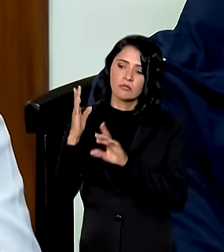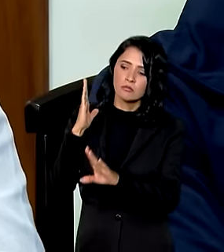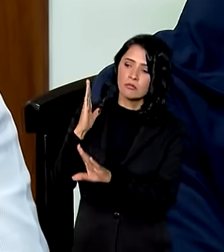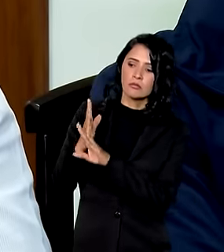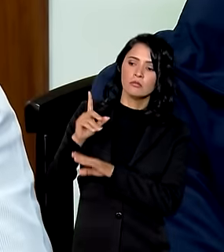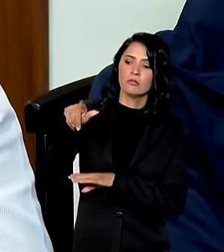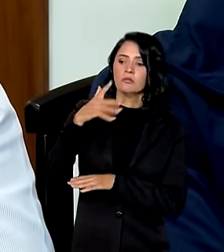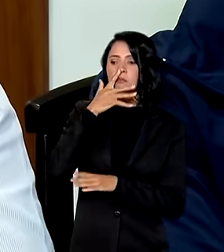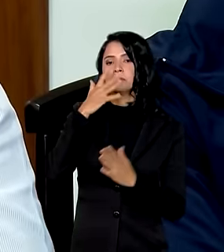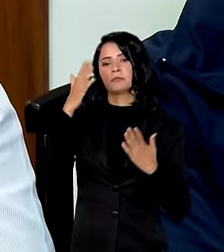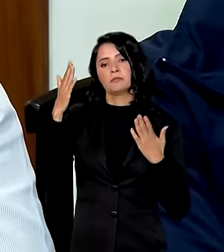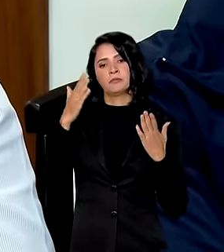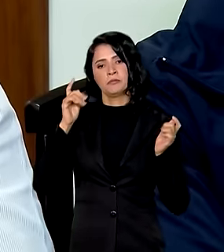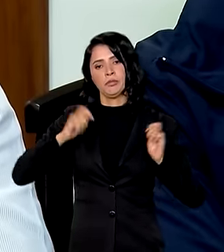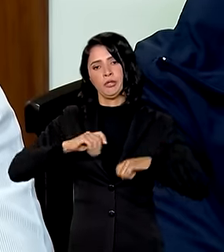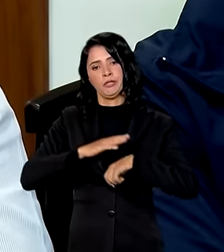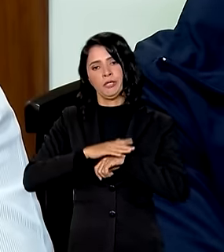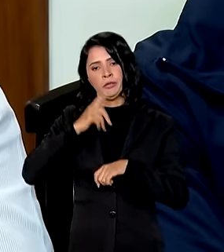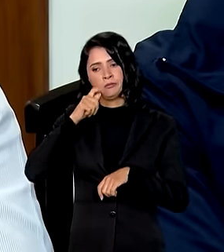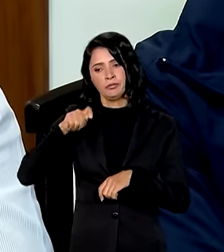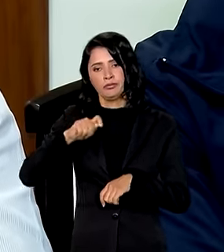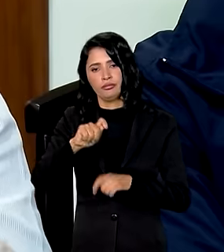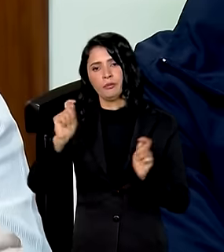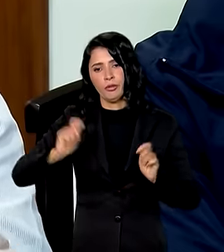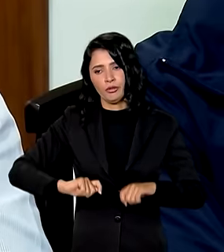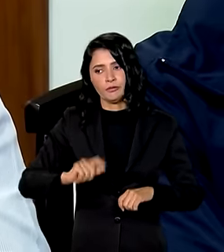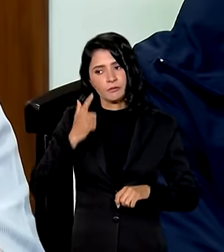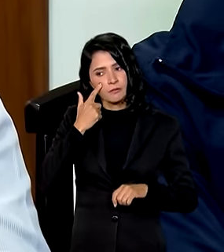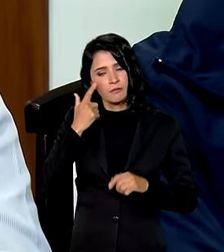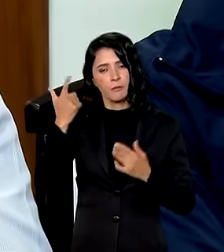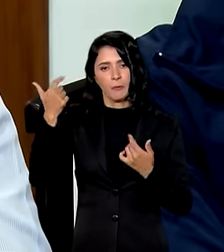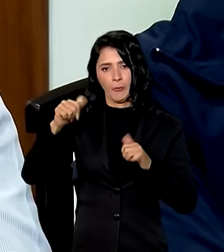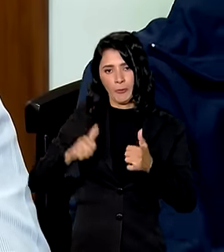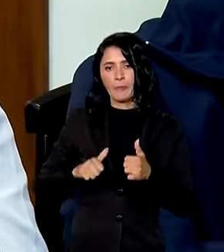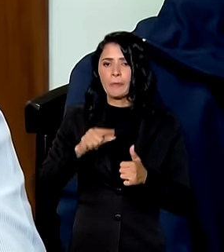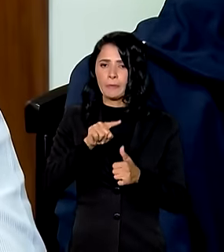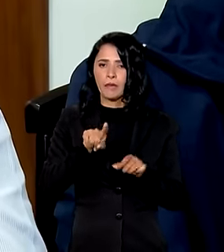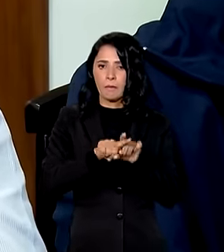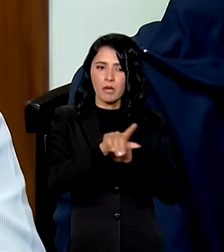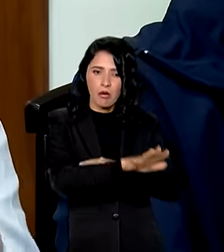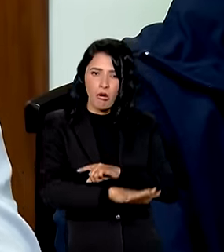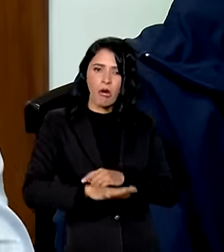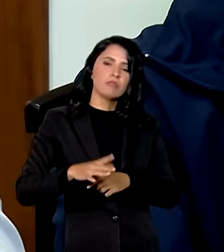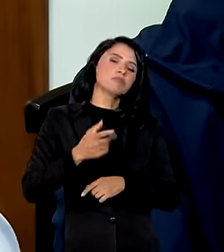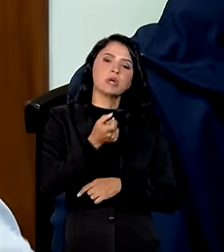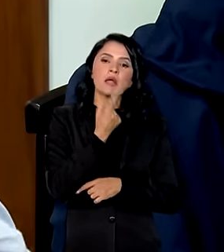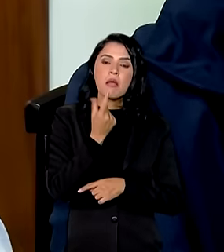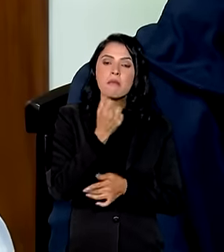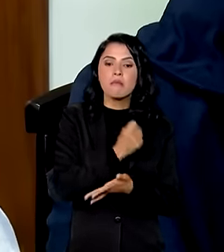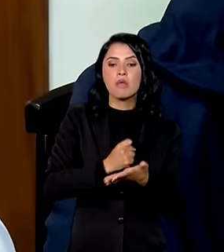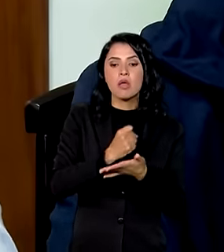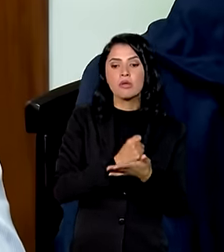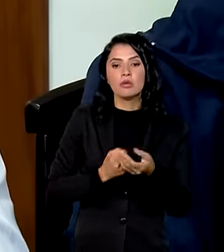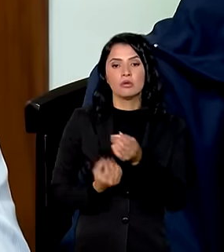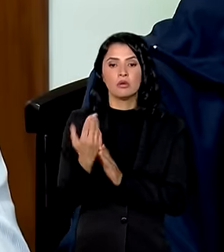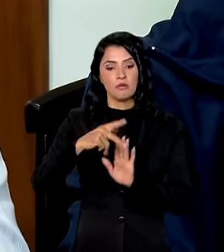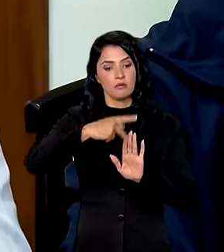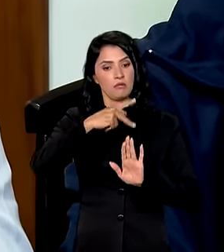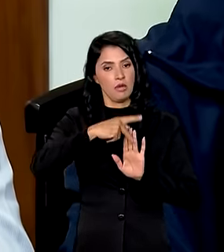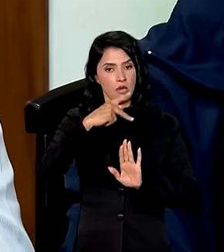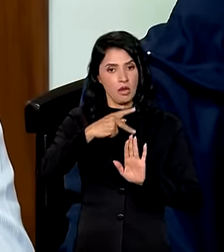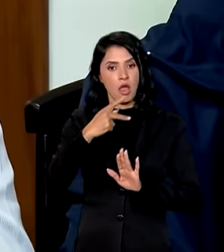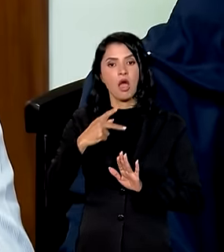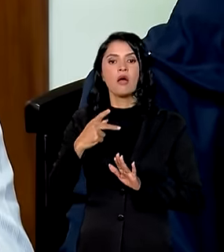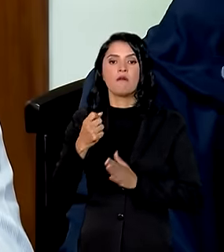suspeita de casos de leptospirose ainda no âmbito de medicamentos sendo viabilizada a portaria do farmácia popular